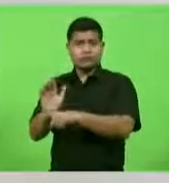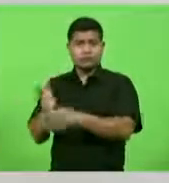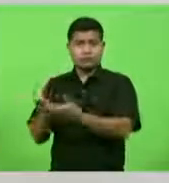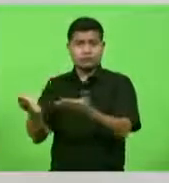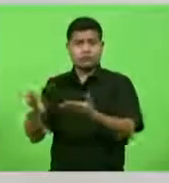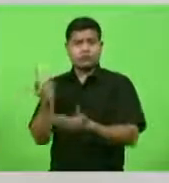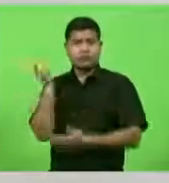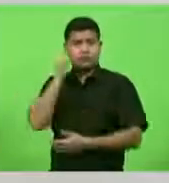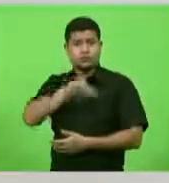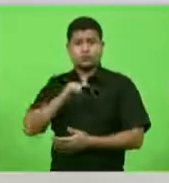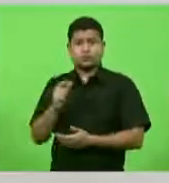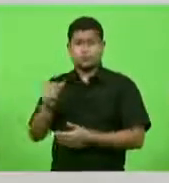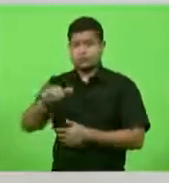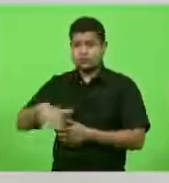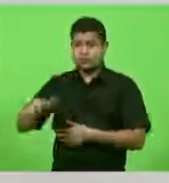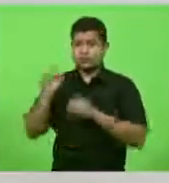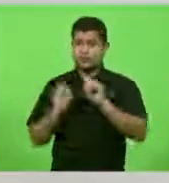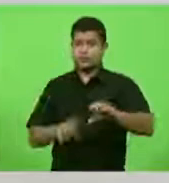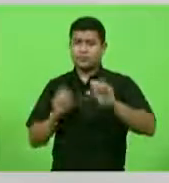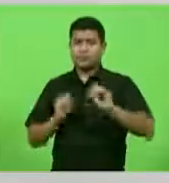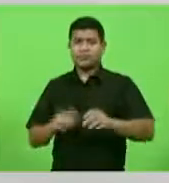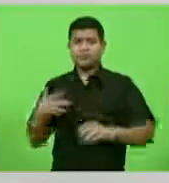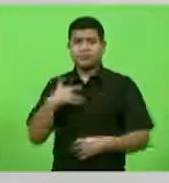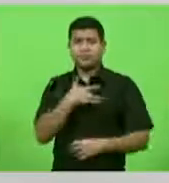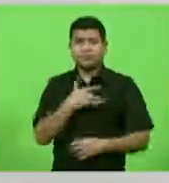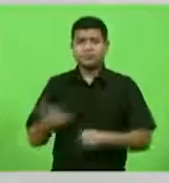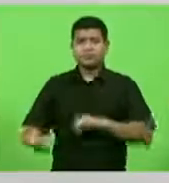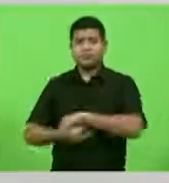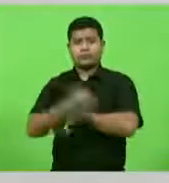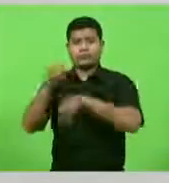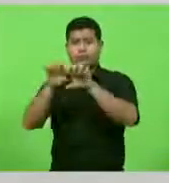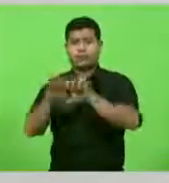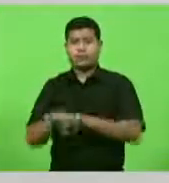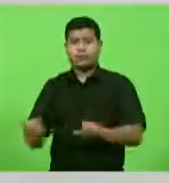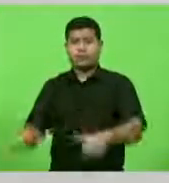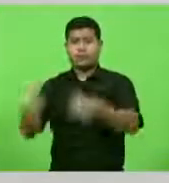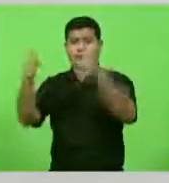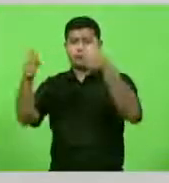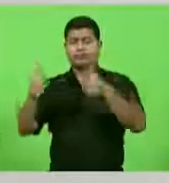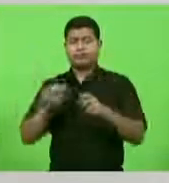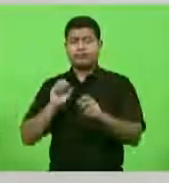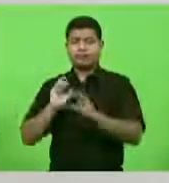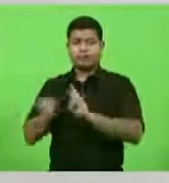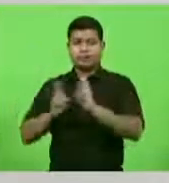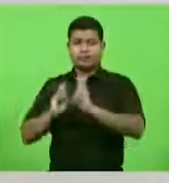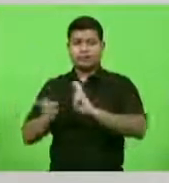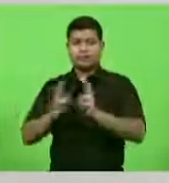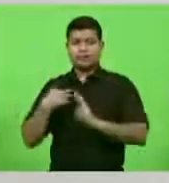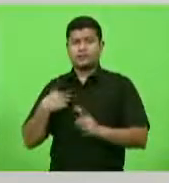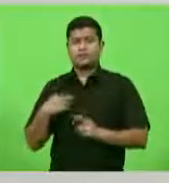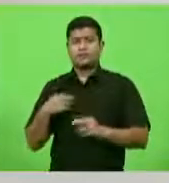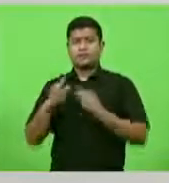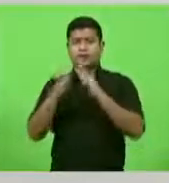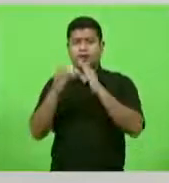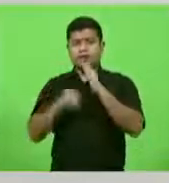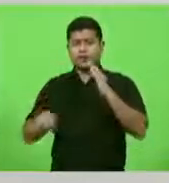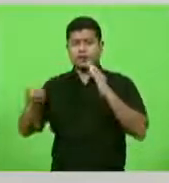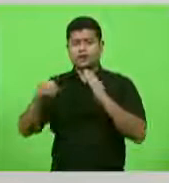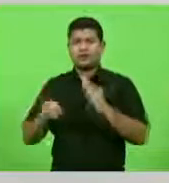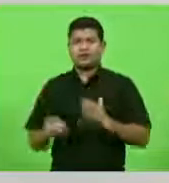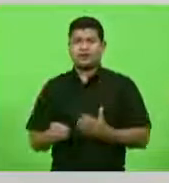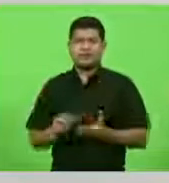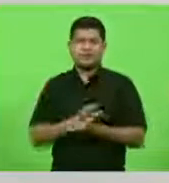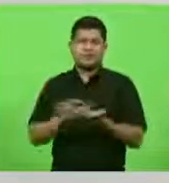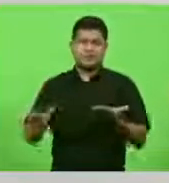investimentos na área da educação, da saúde, na infraestrutura, no melhoramento das estradas, do saneamento, fazendo educação, enfim, assistência